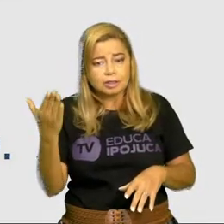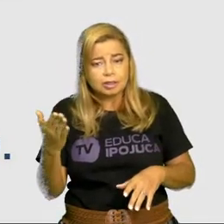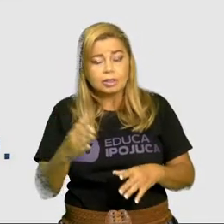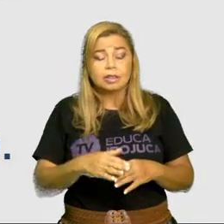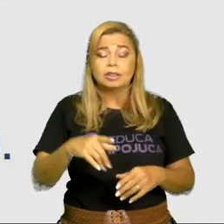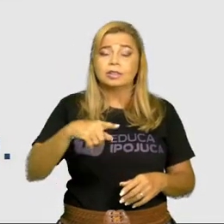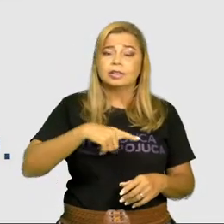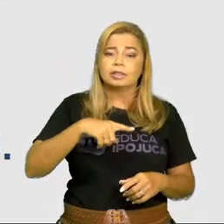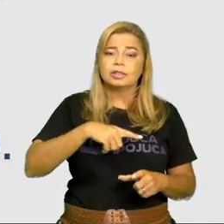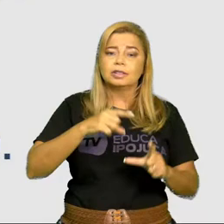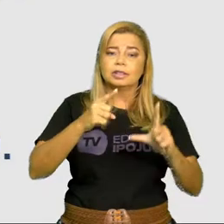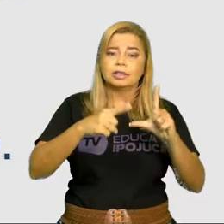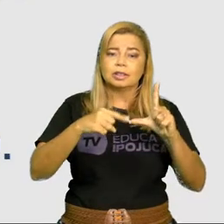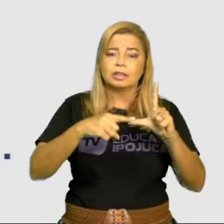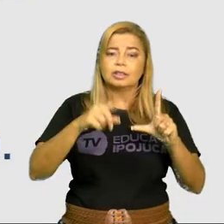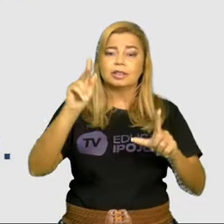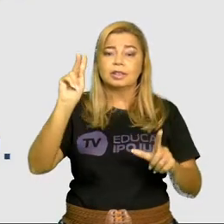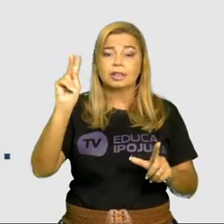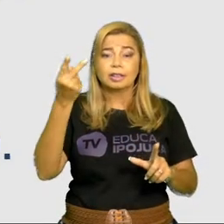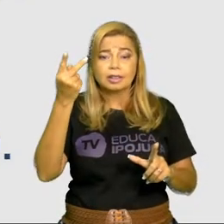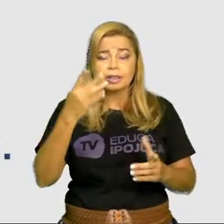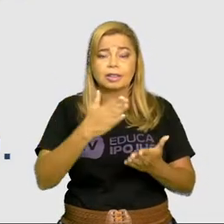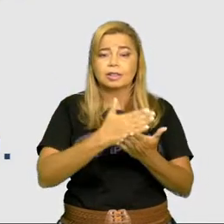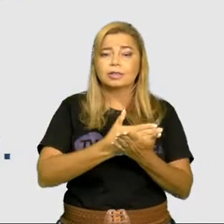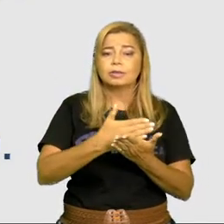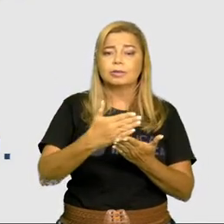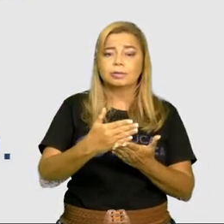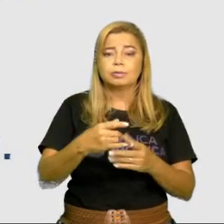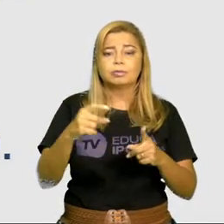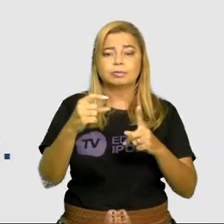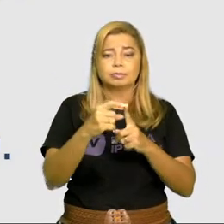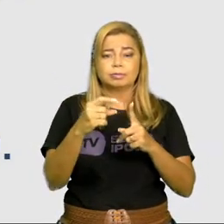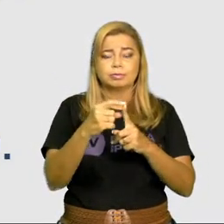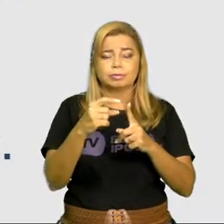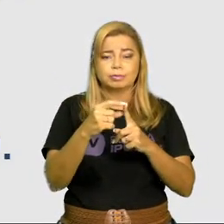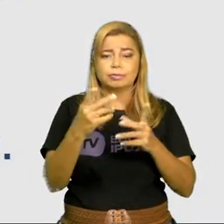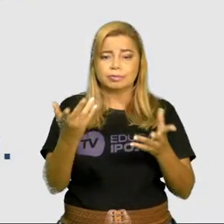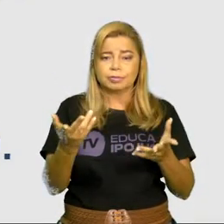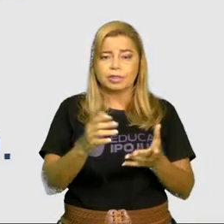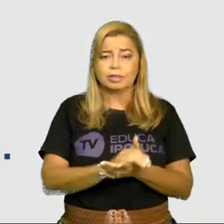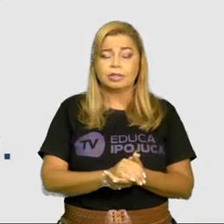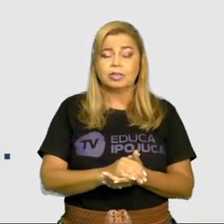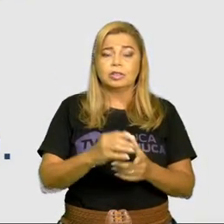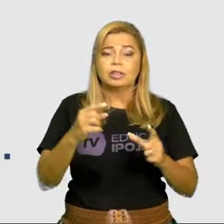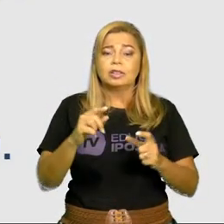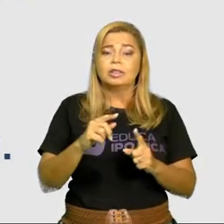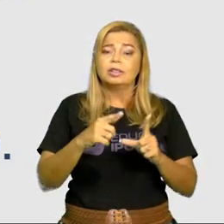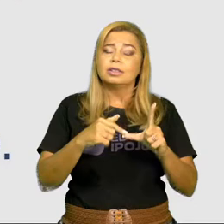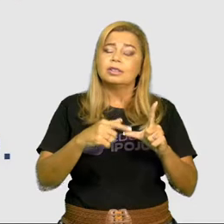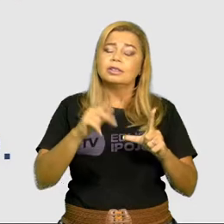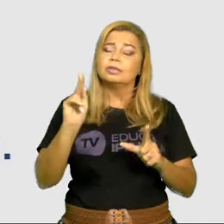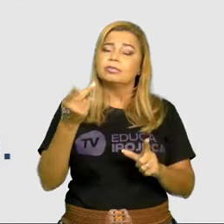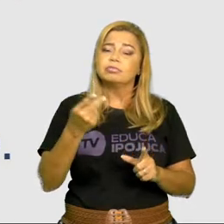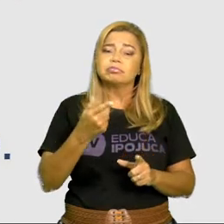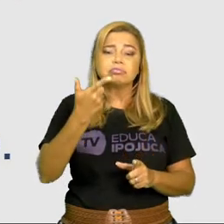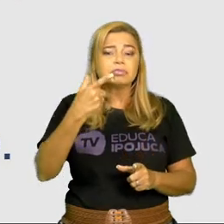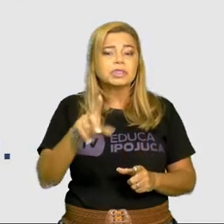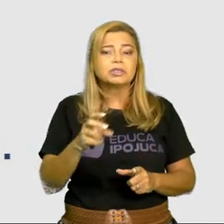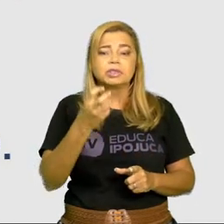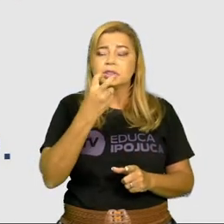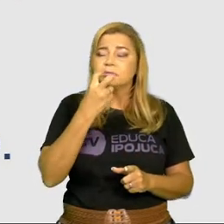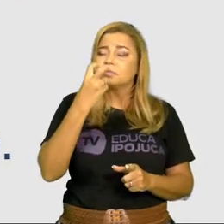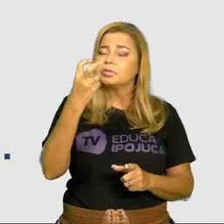palavras é mudo, que ele é mudo, ele não tem som, ele é como se ele não